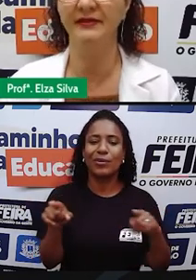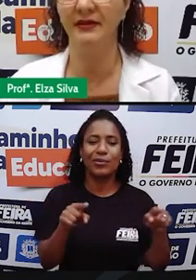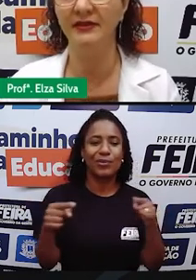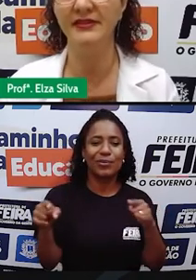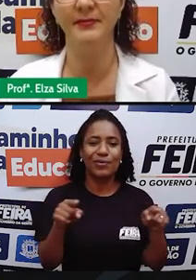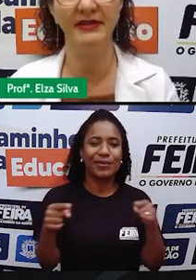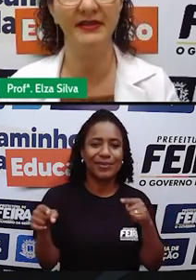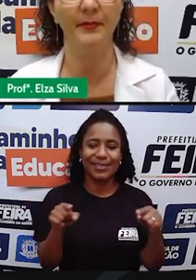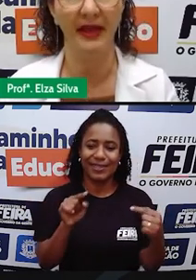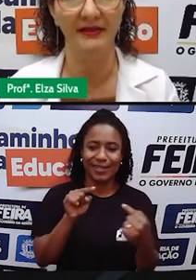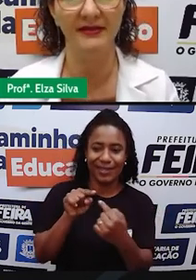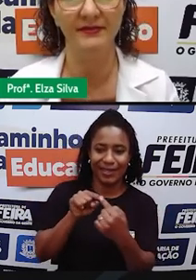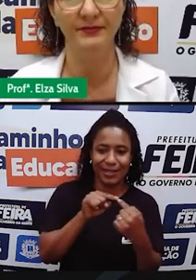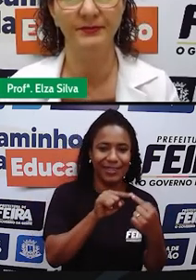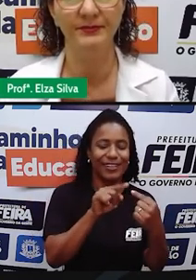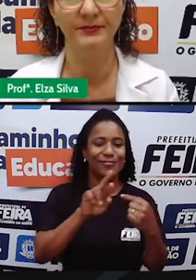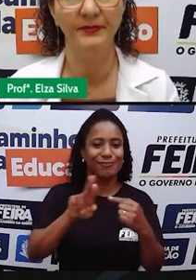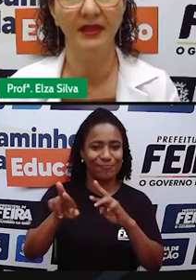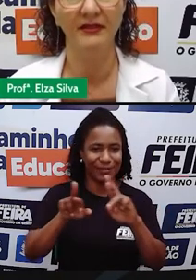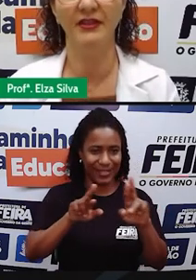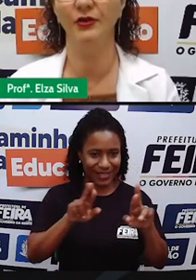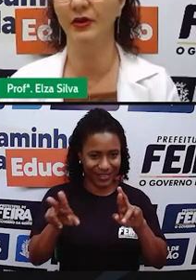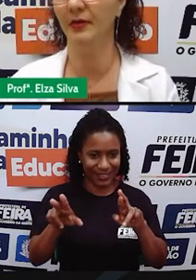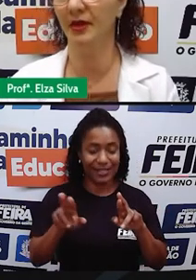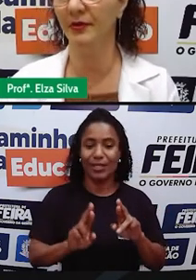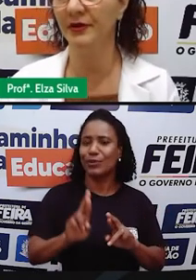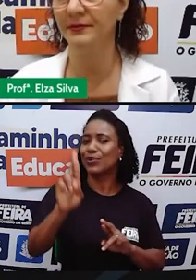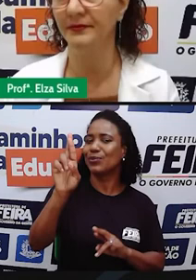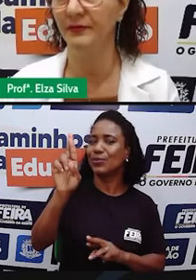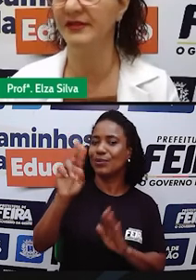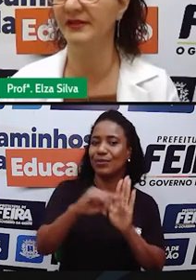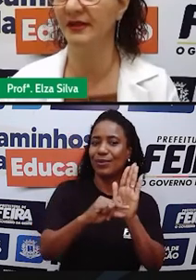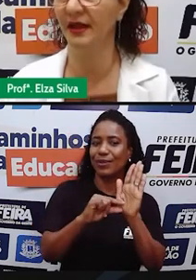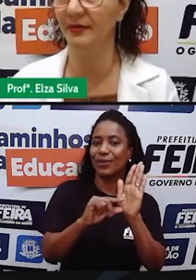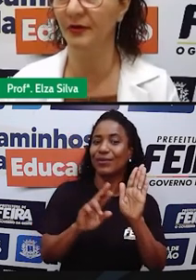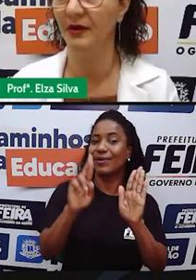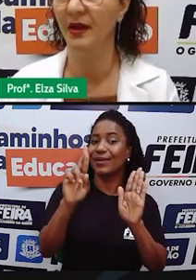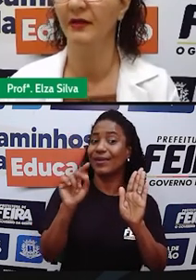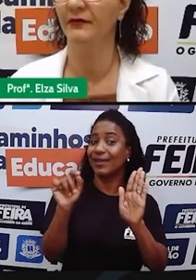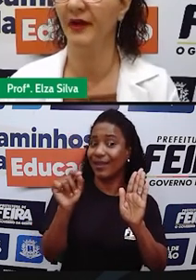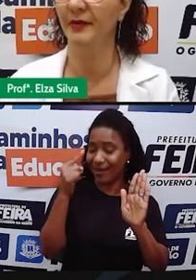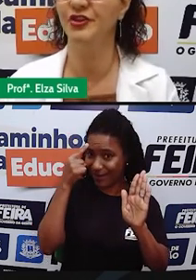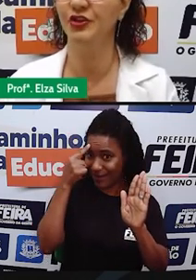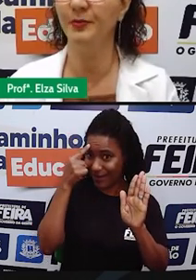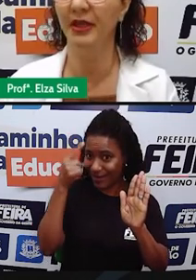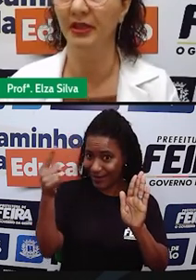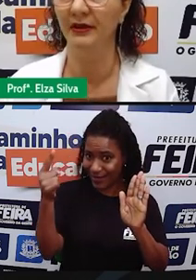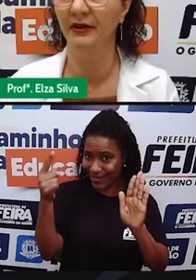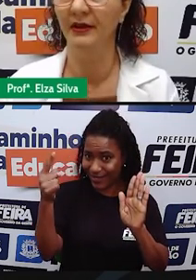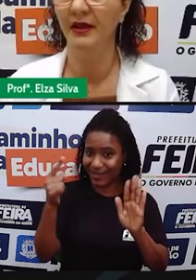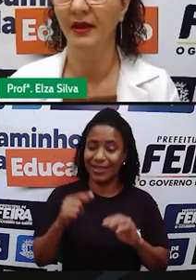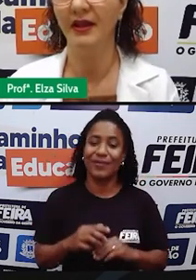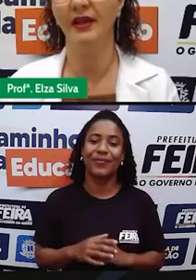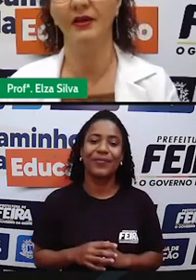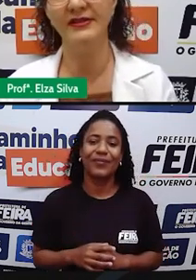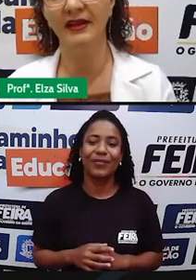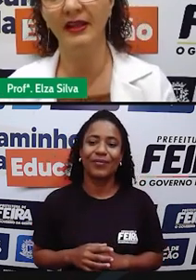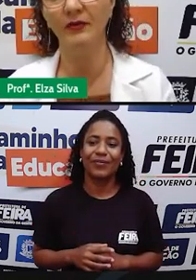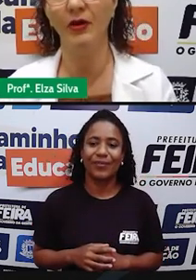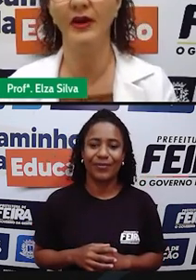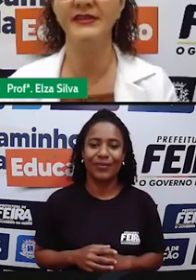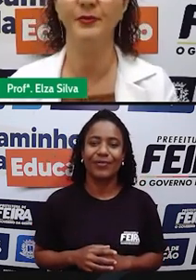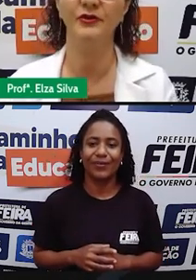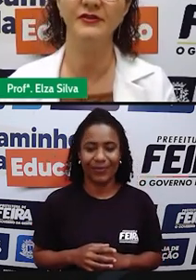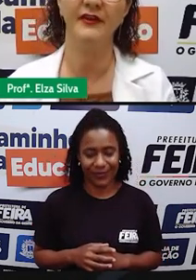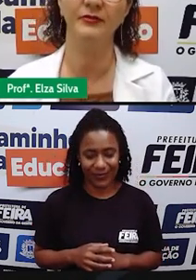representantes principais. Did you remember? Vocês se lembram? Verb to be, que em nossa